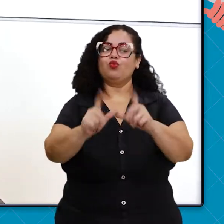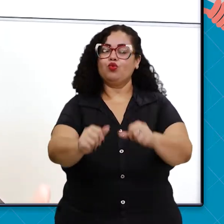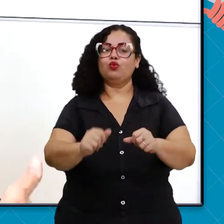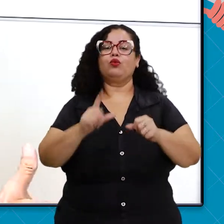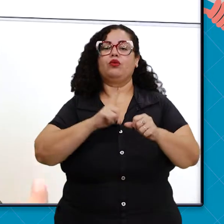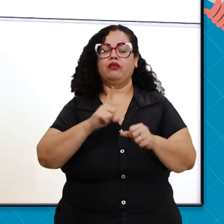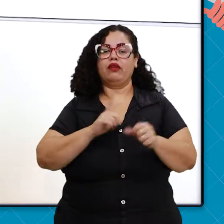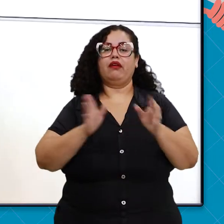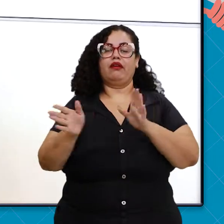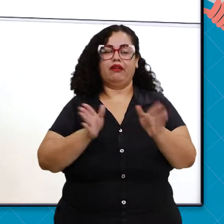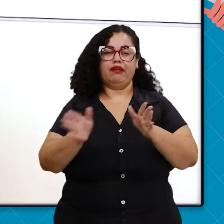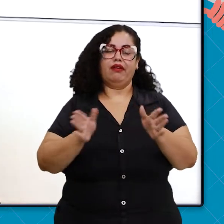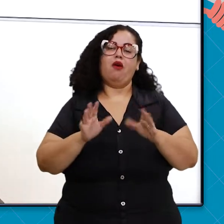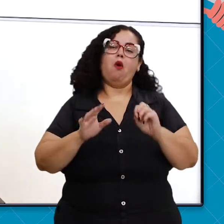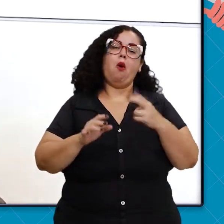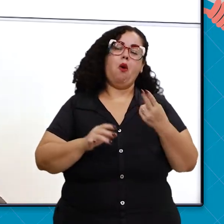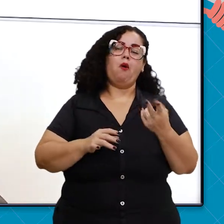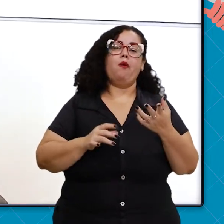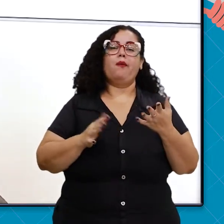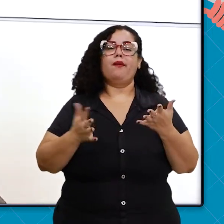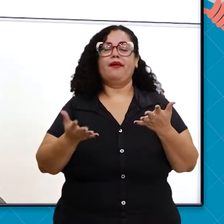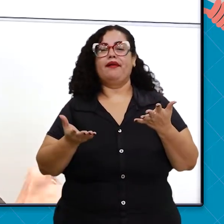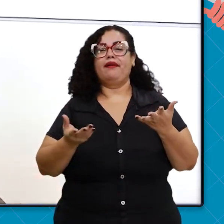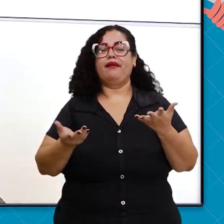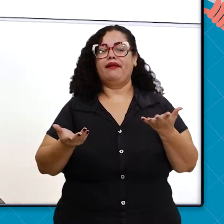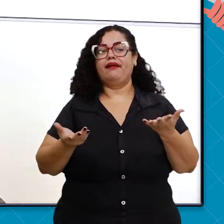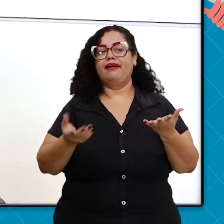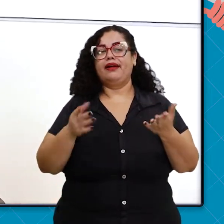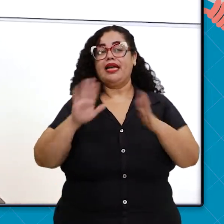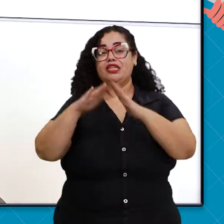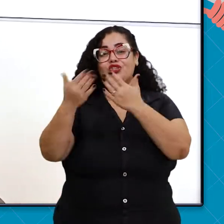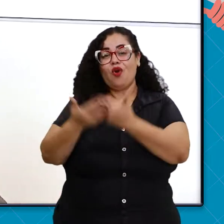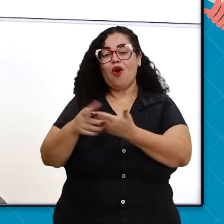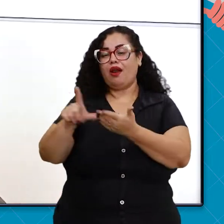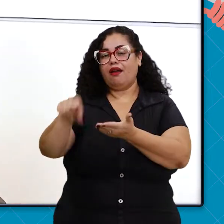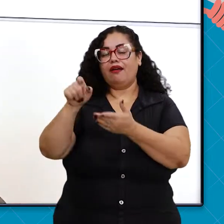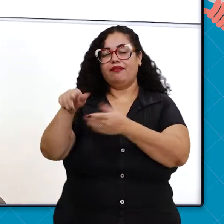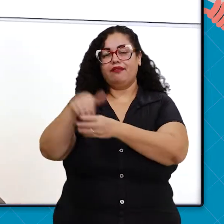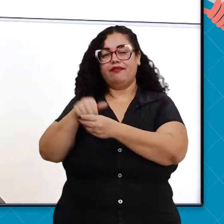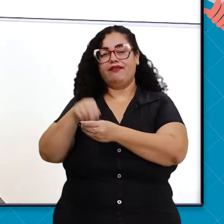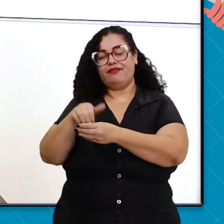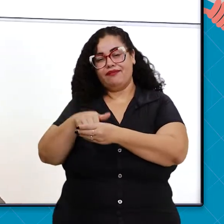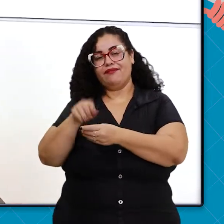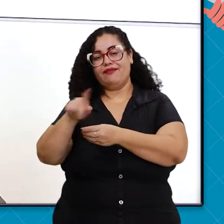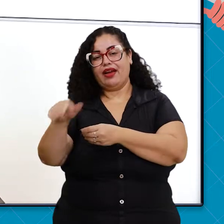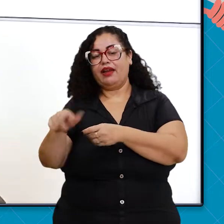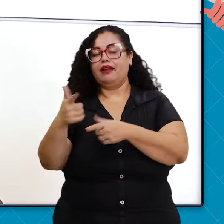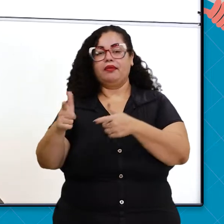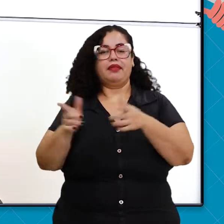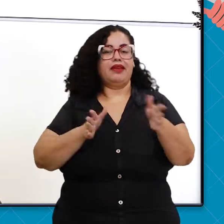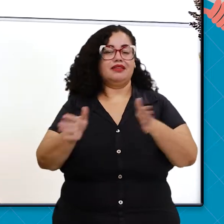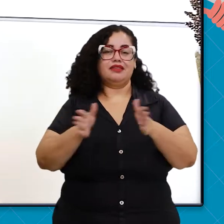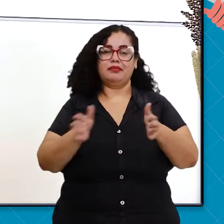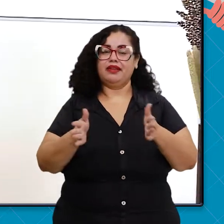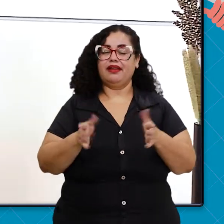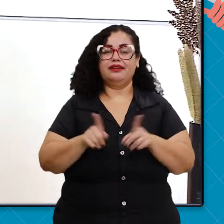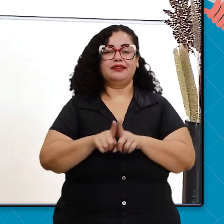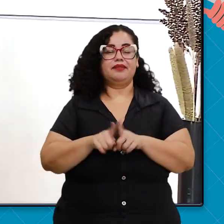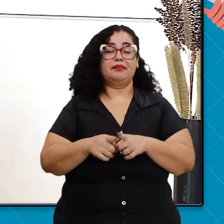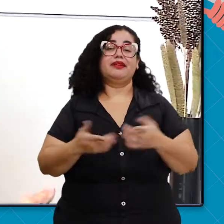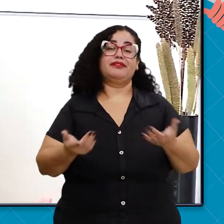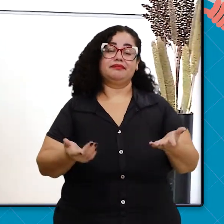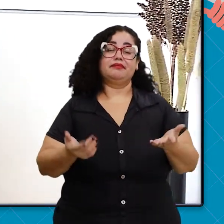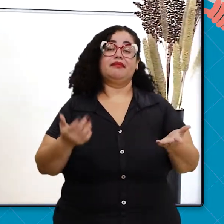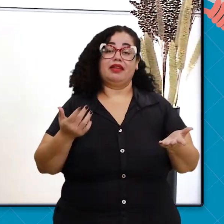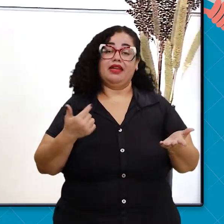públicos ou até aquela escola que nos vai ser cedida, não tem essa acessibilidade.